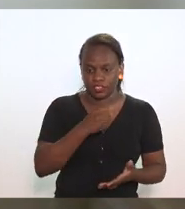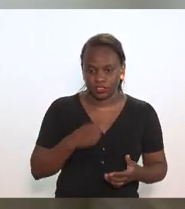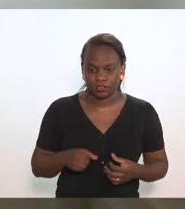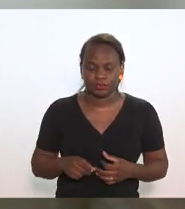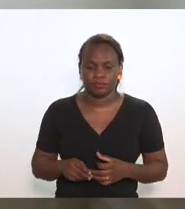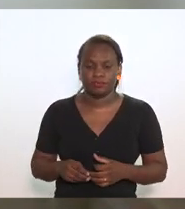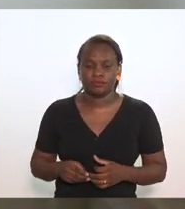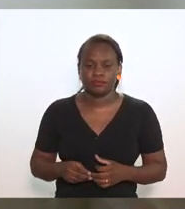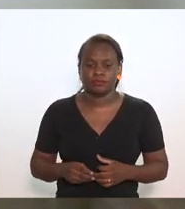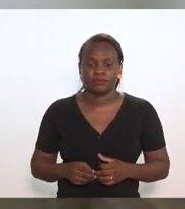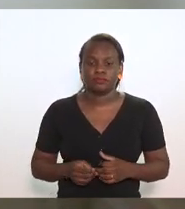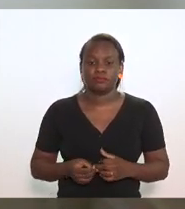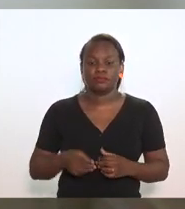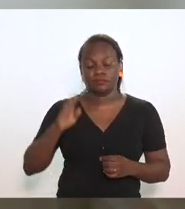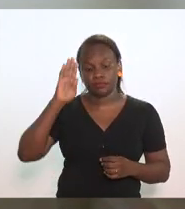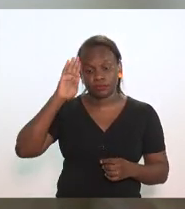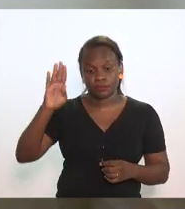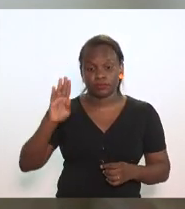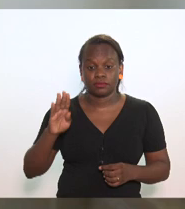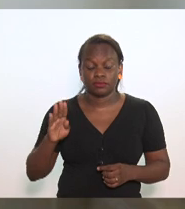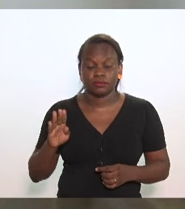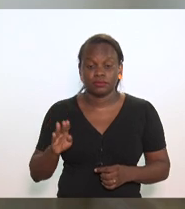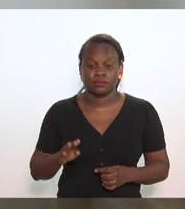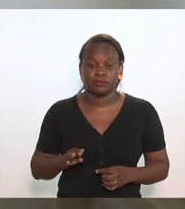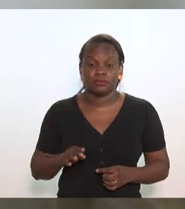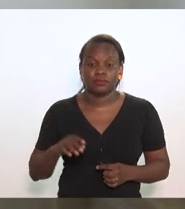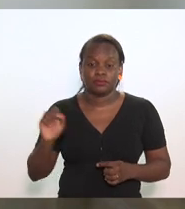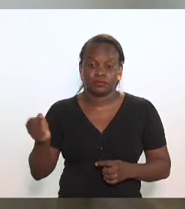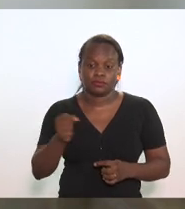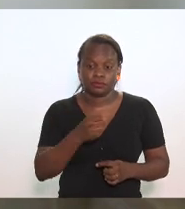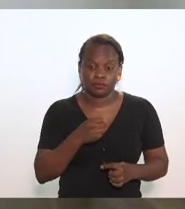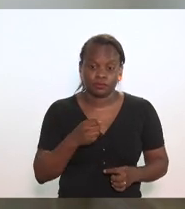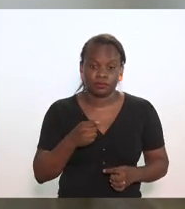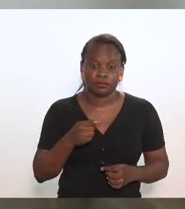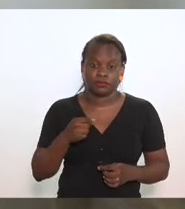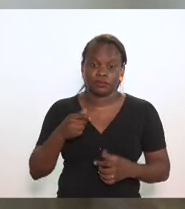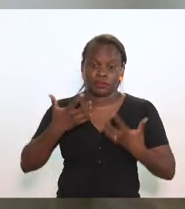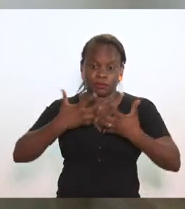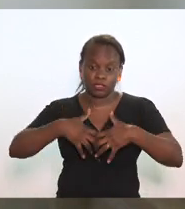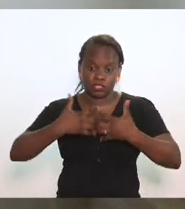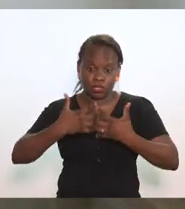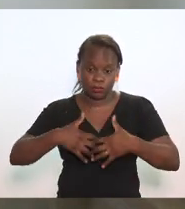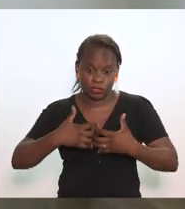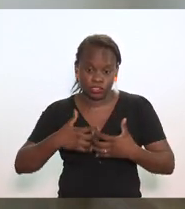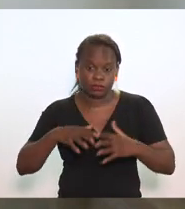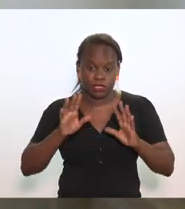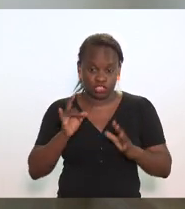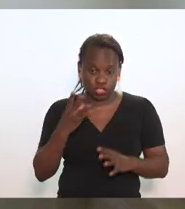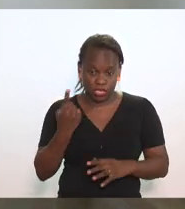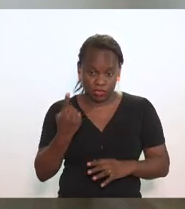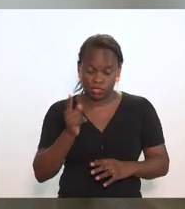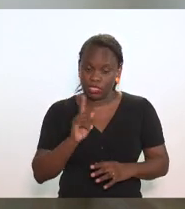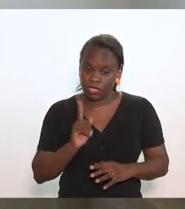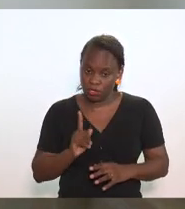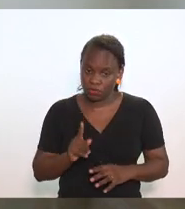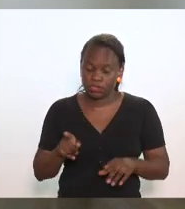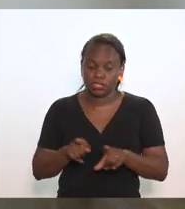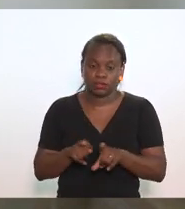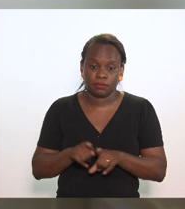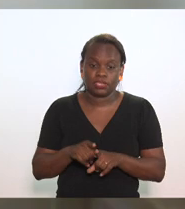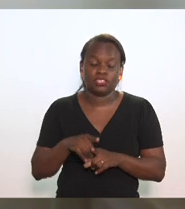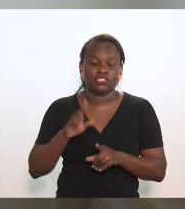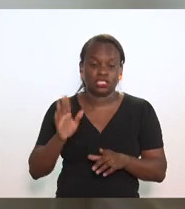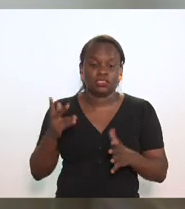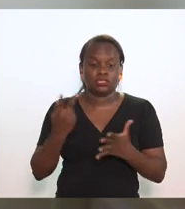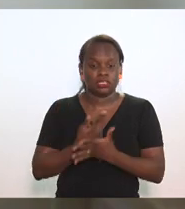principalmente da cervejaria Petrópolis mas não só em um determinado